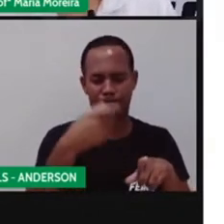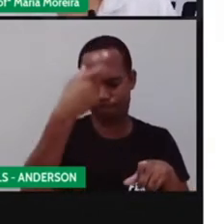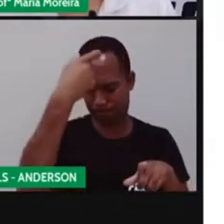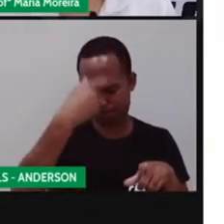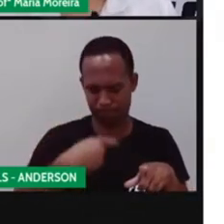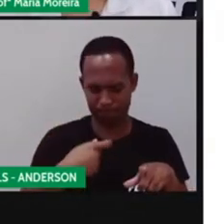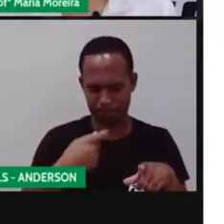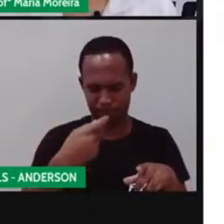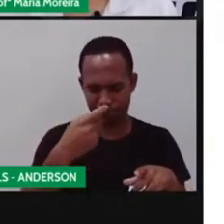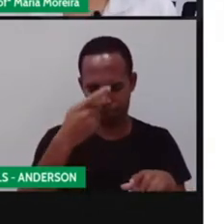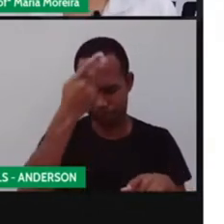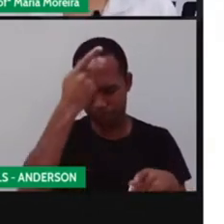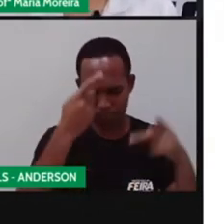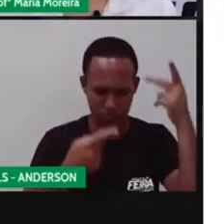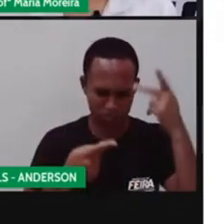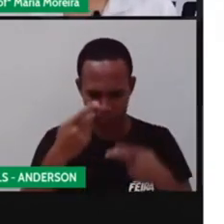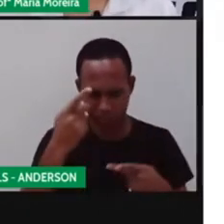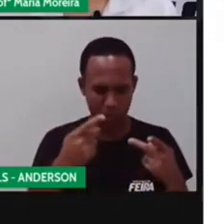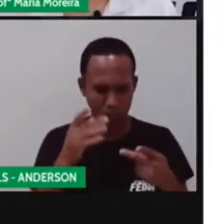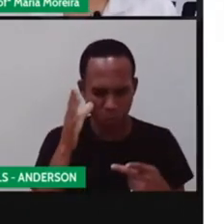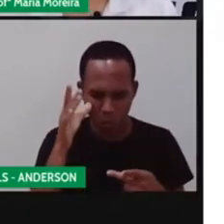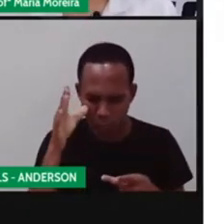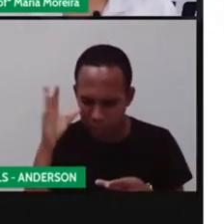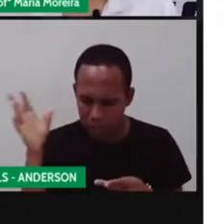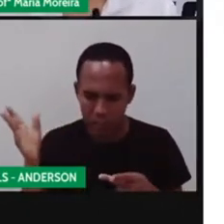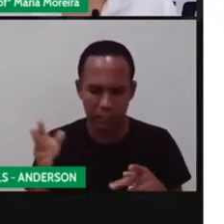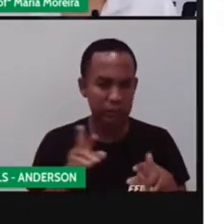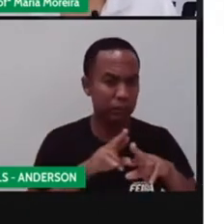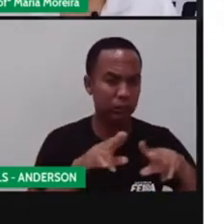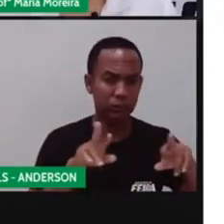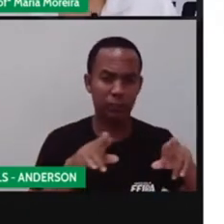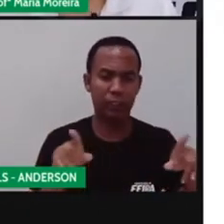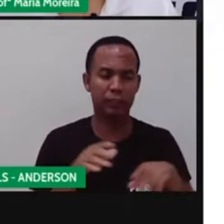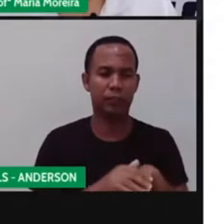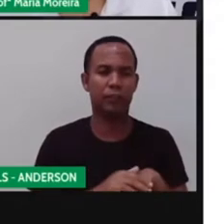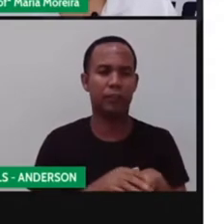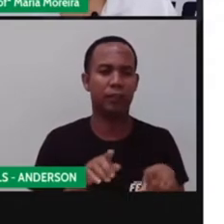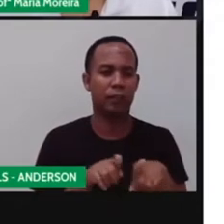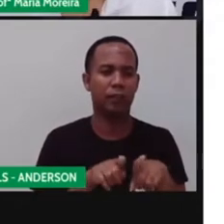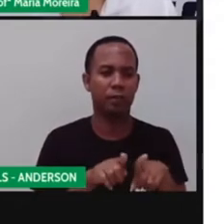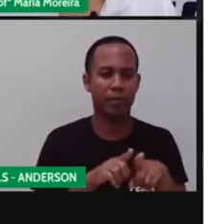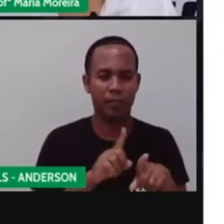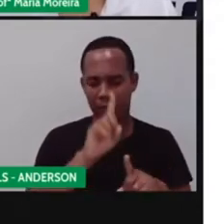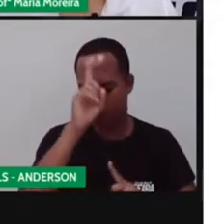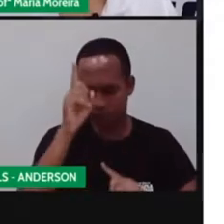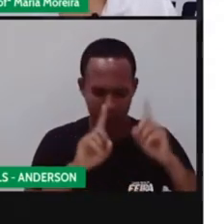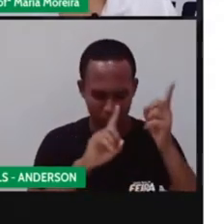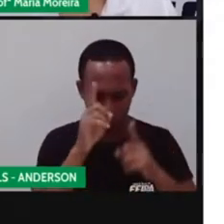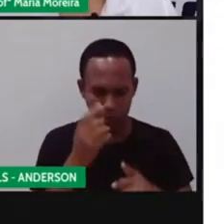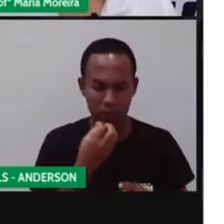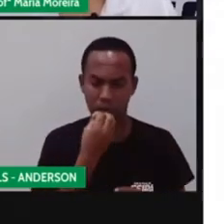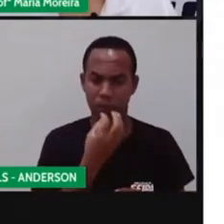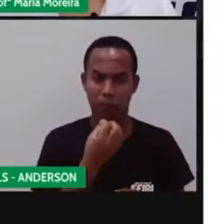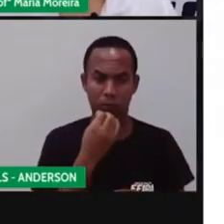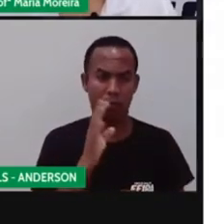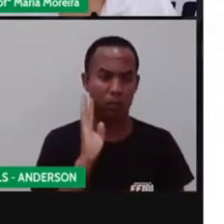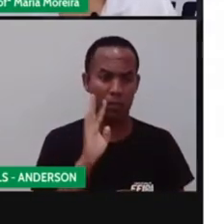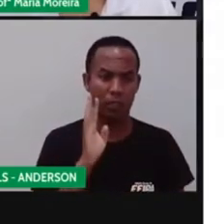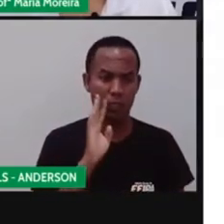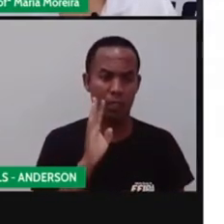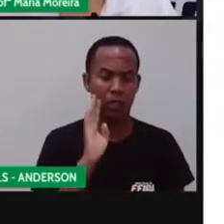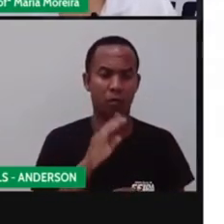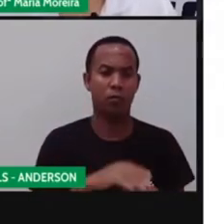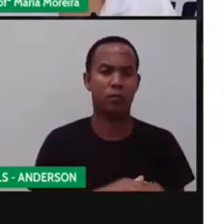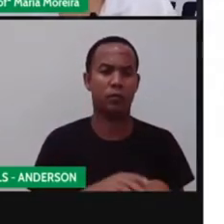É uma história recheada de curiosidades, né? Inventores criativos. Brinquedos que fazem sucesso. E